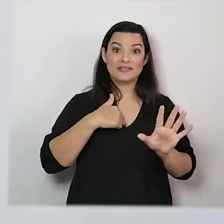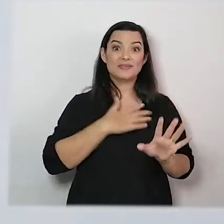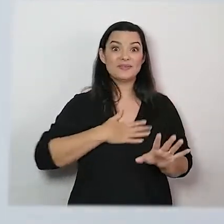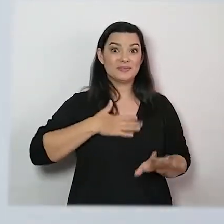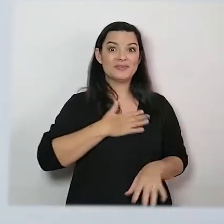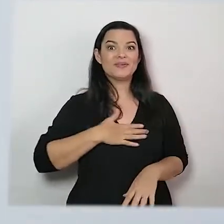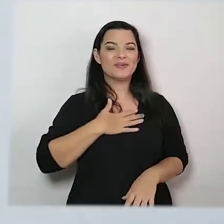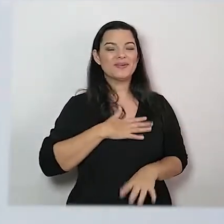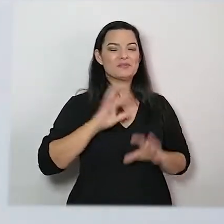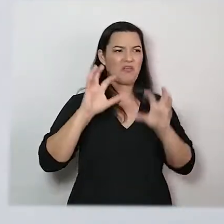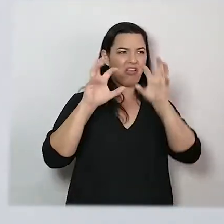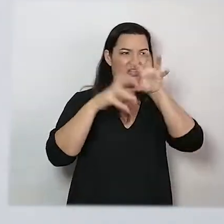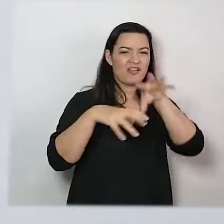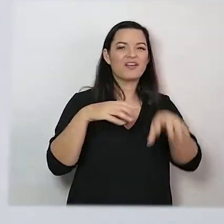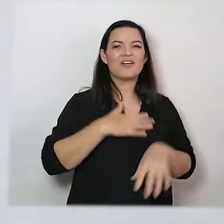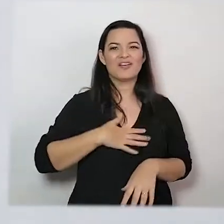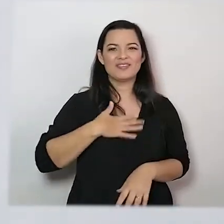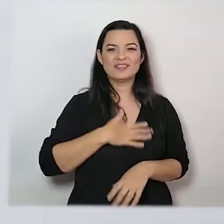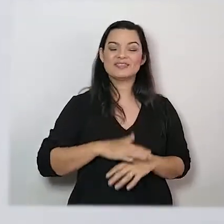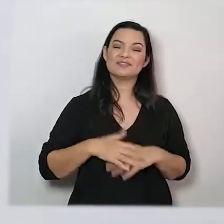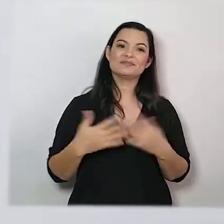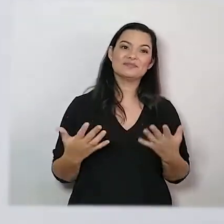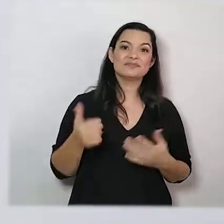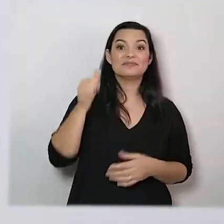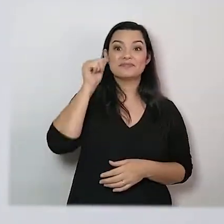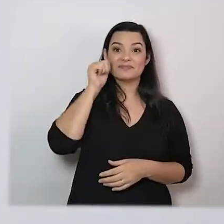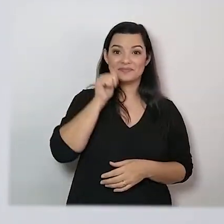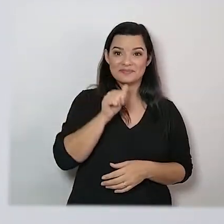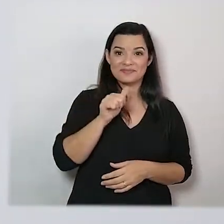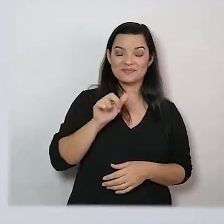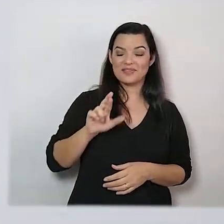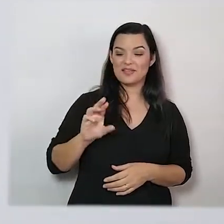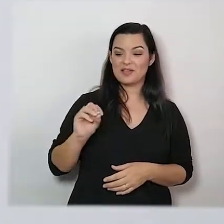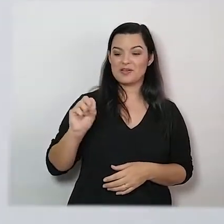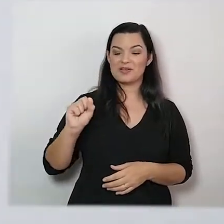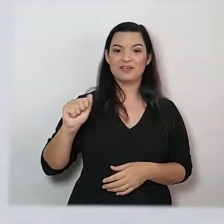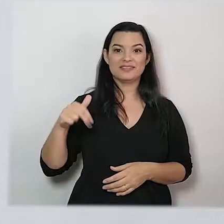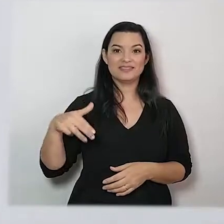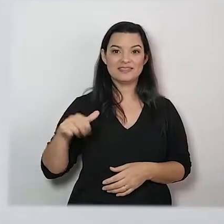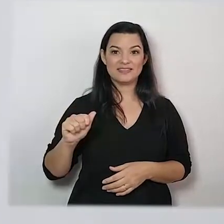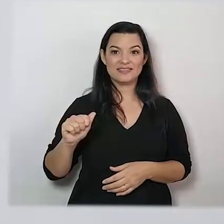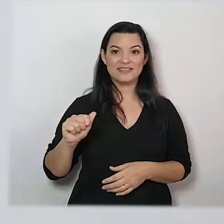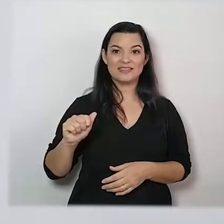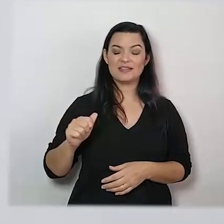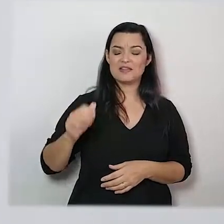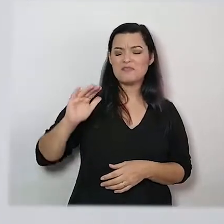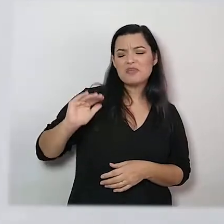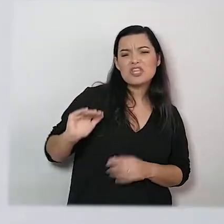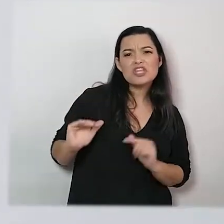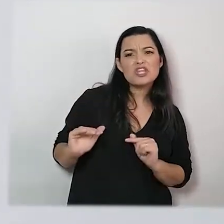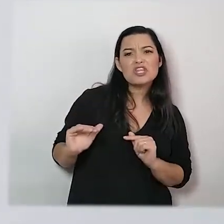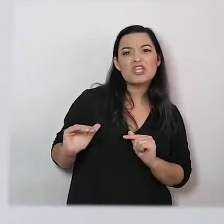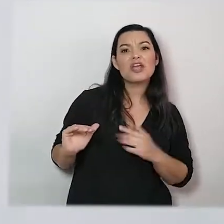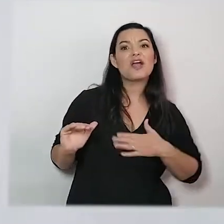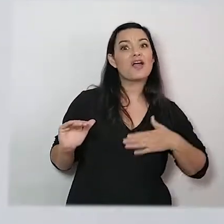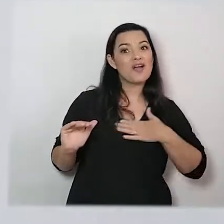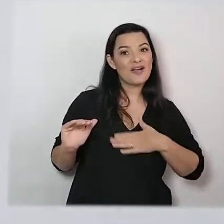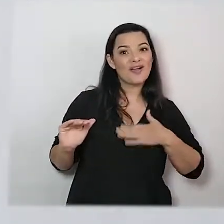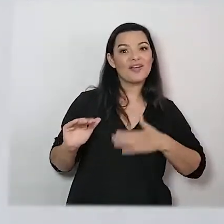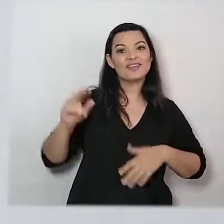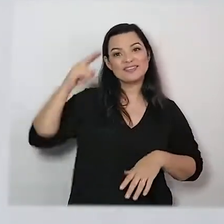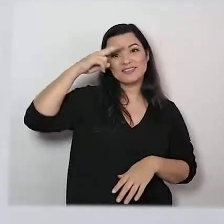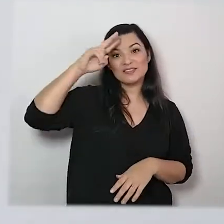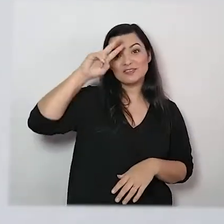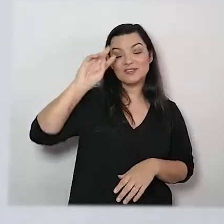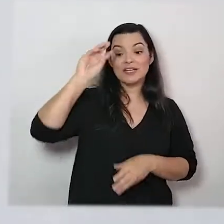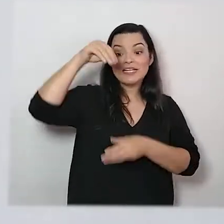Bom, a Rosana Rios, quando pequena, gostava de histórias com monstros. Você já parou para pensar quais são